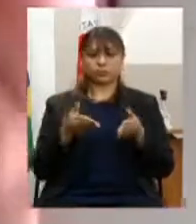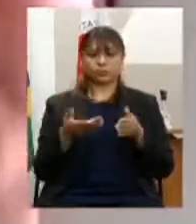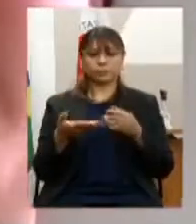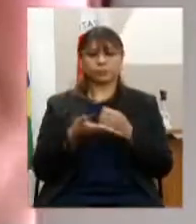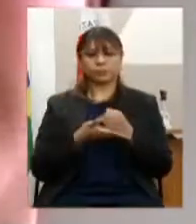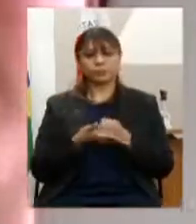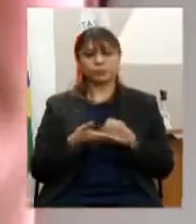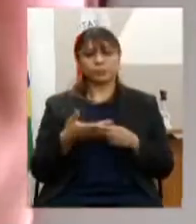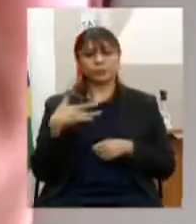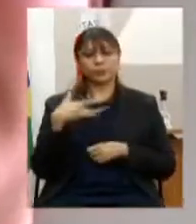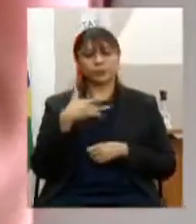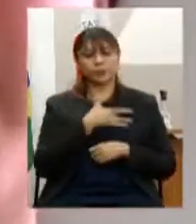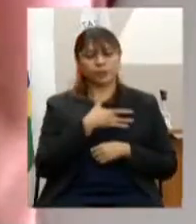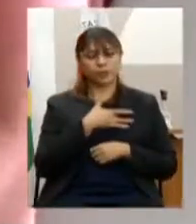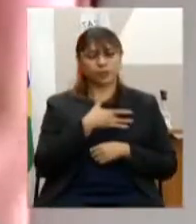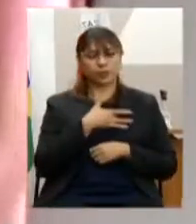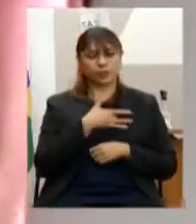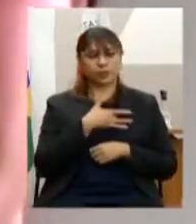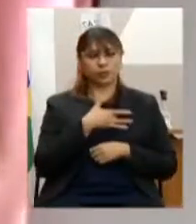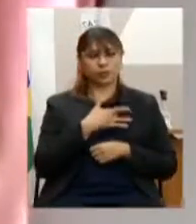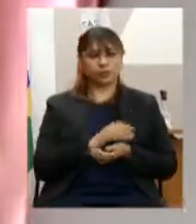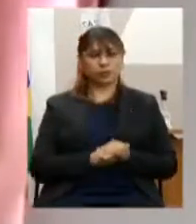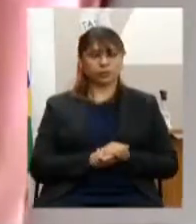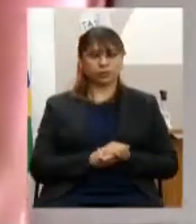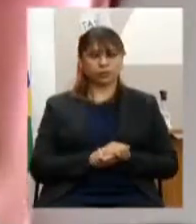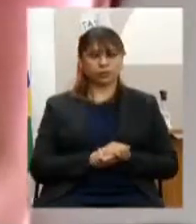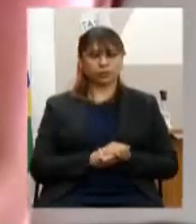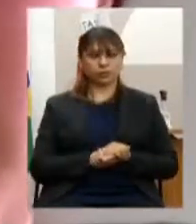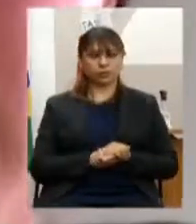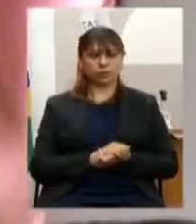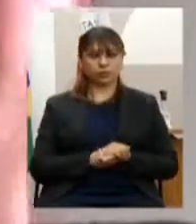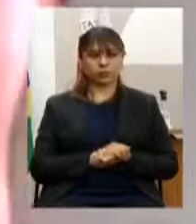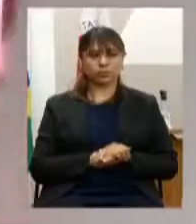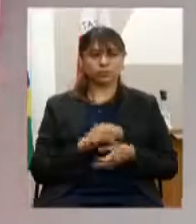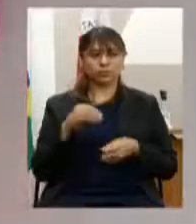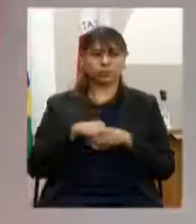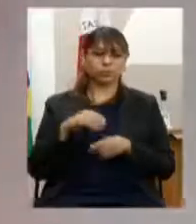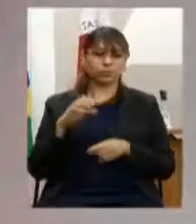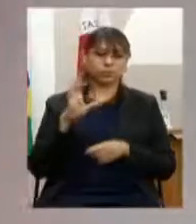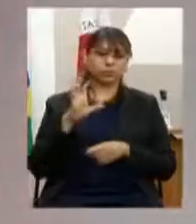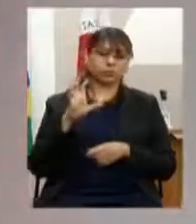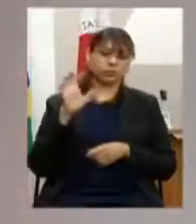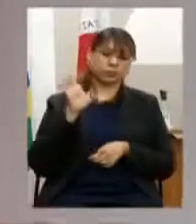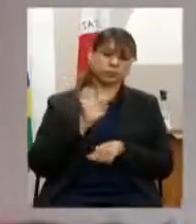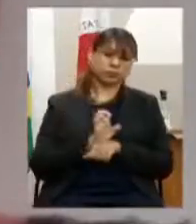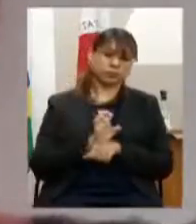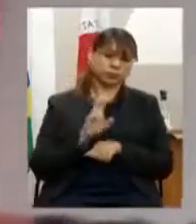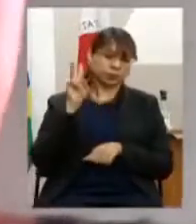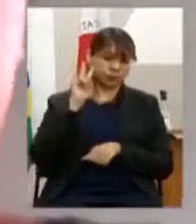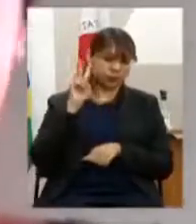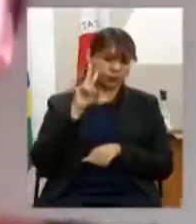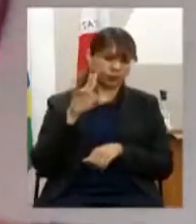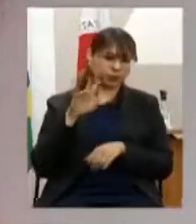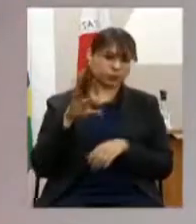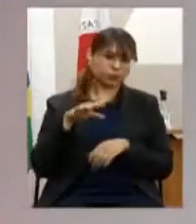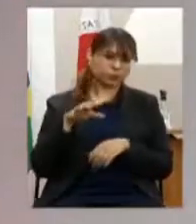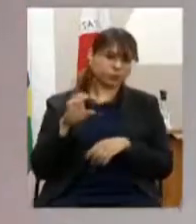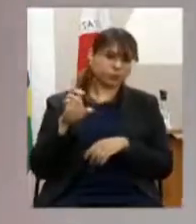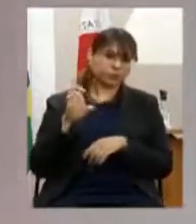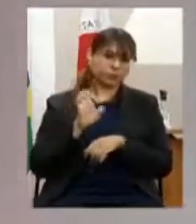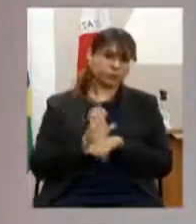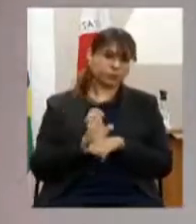atendimento as 89 micro regiões de saúde do estado lembrando que o Brasil é um dos países que mais